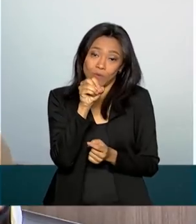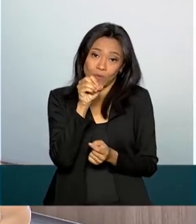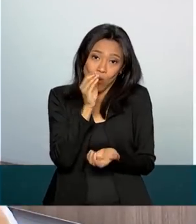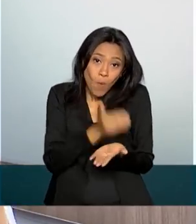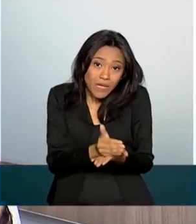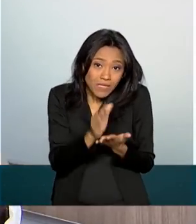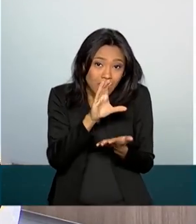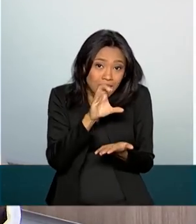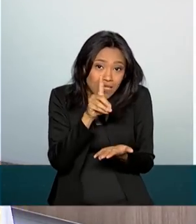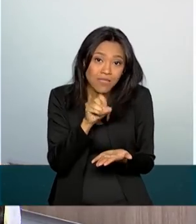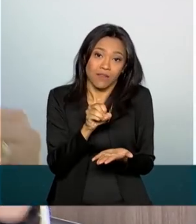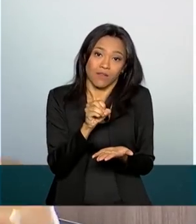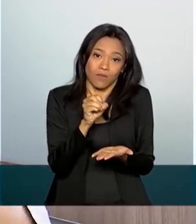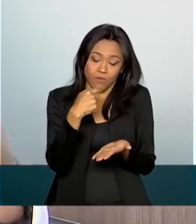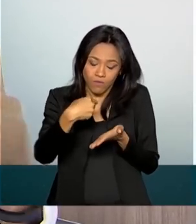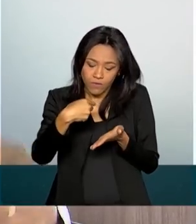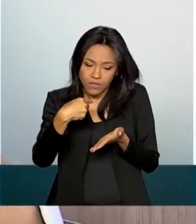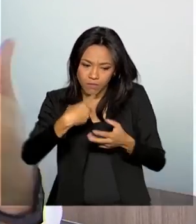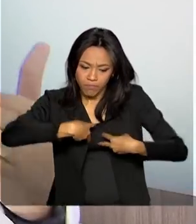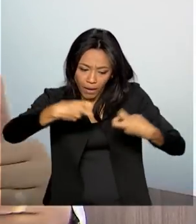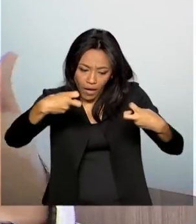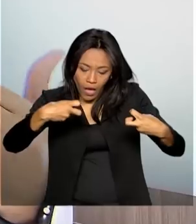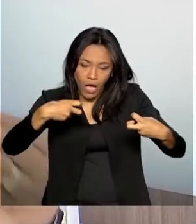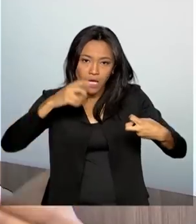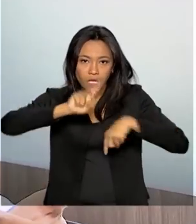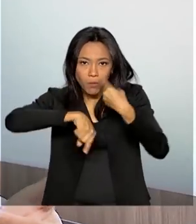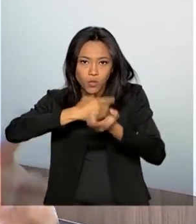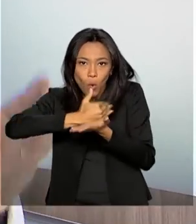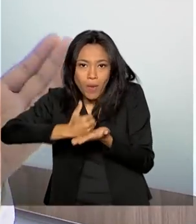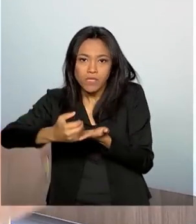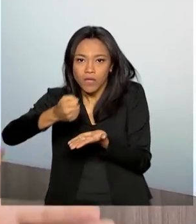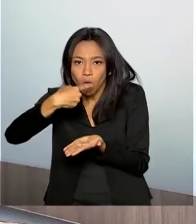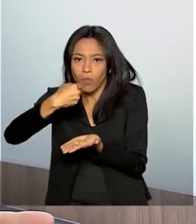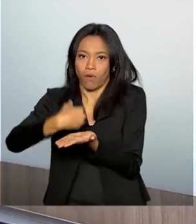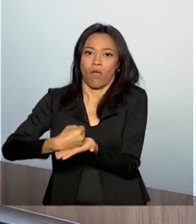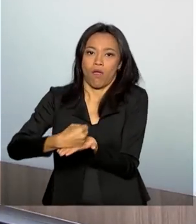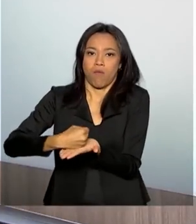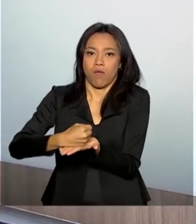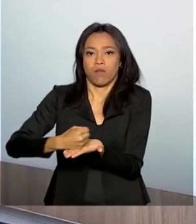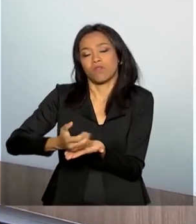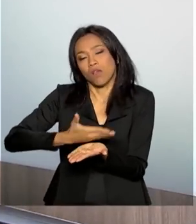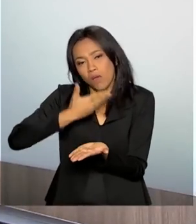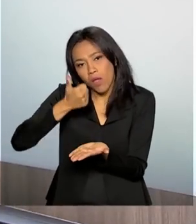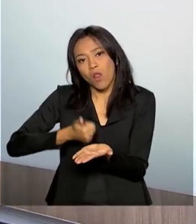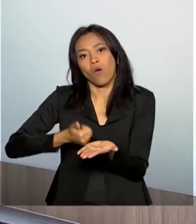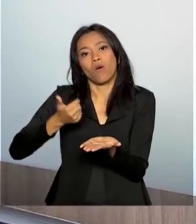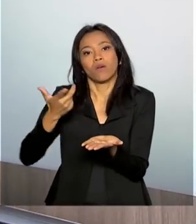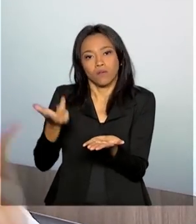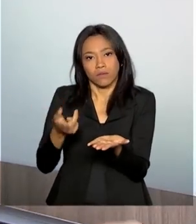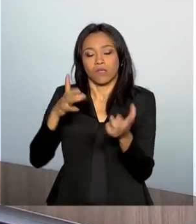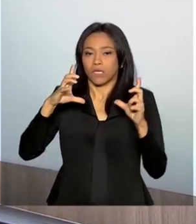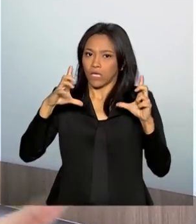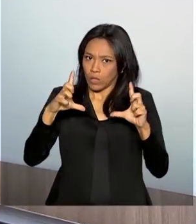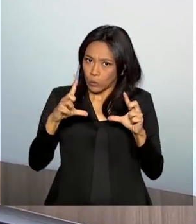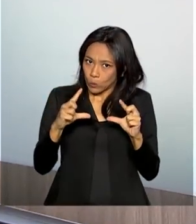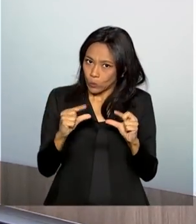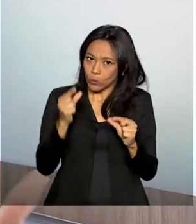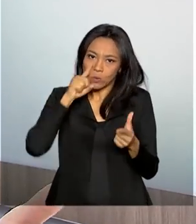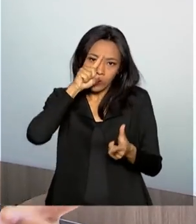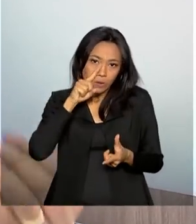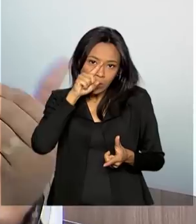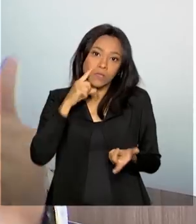mais regular nesse medicamento você for, menor a chance de você evoluir para a AIDS e com isso você